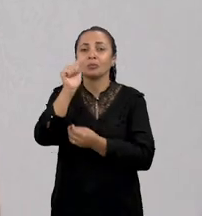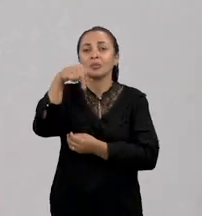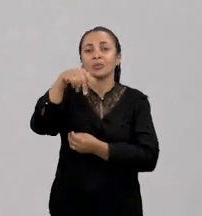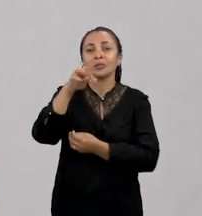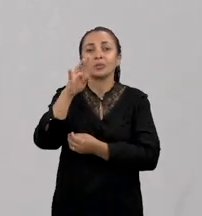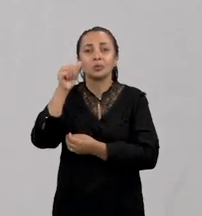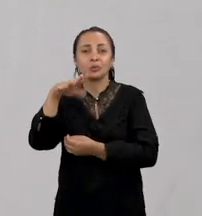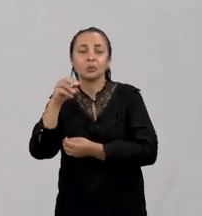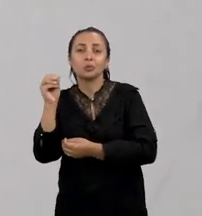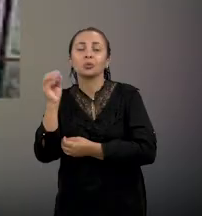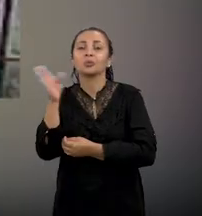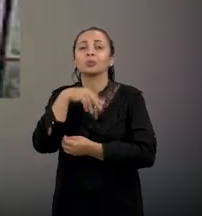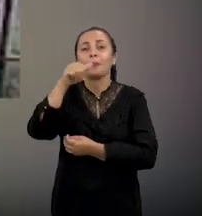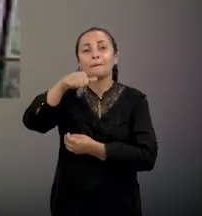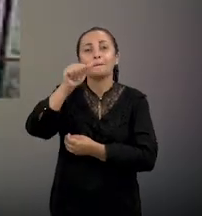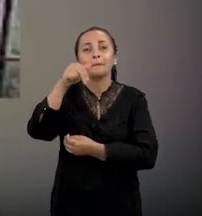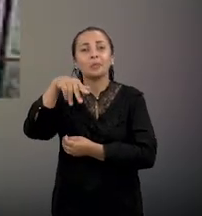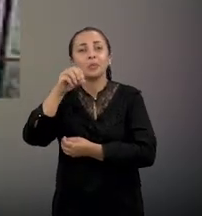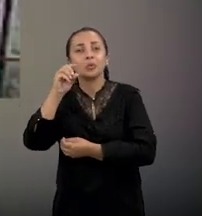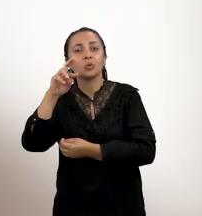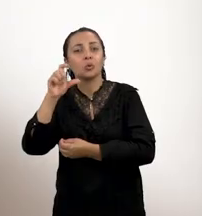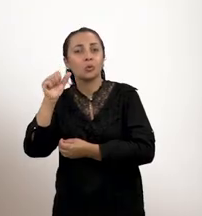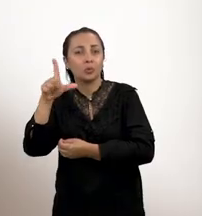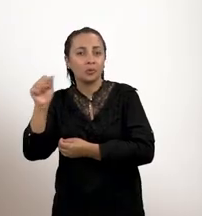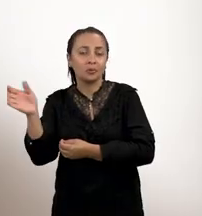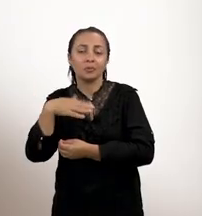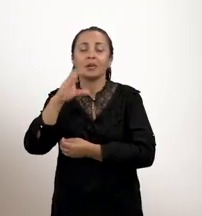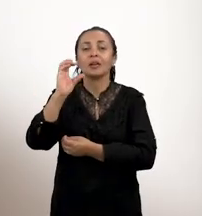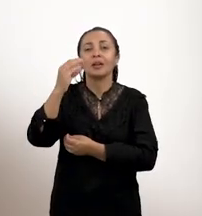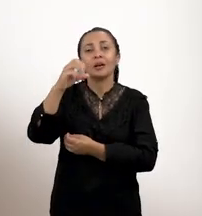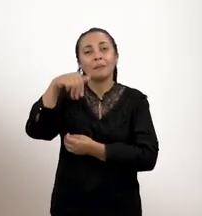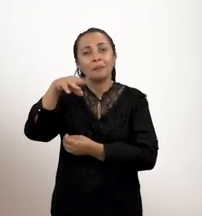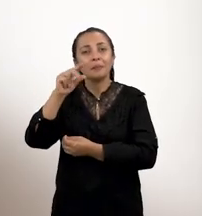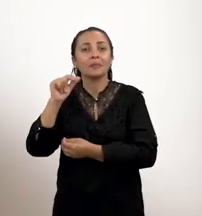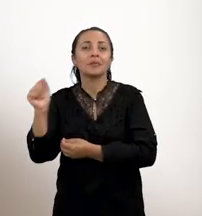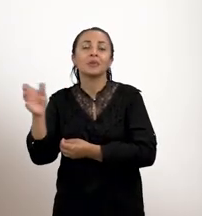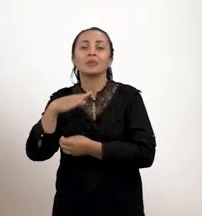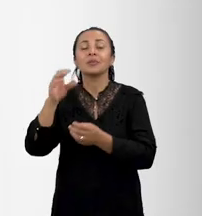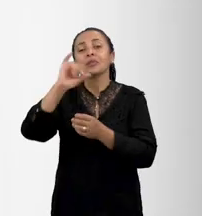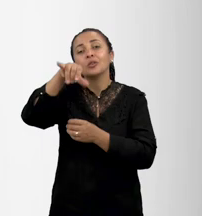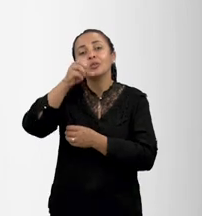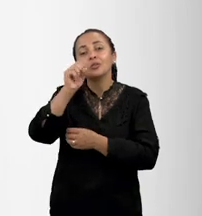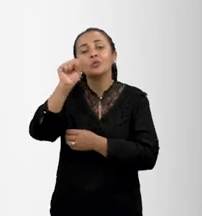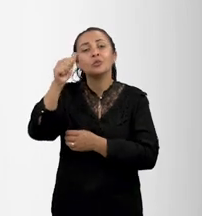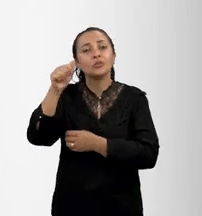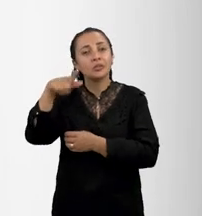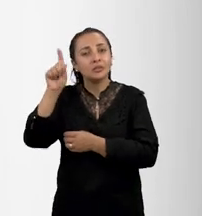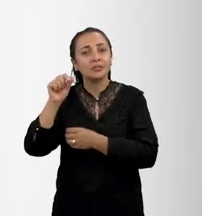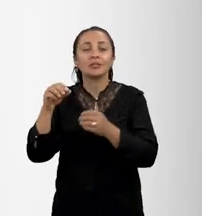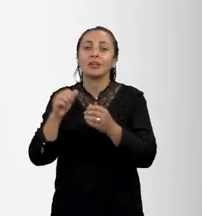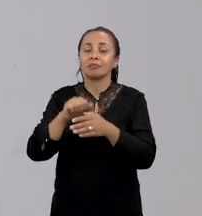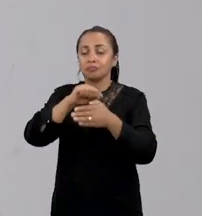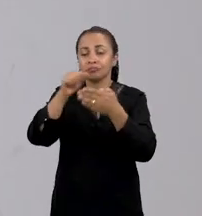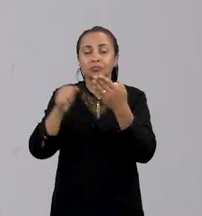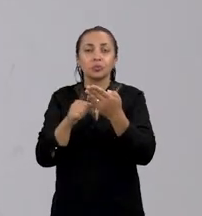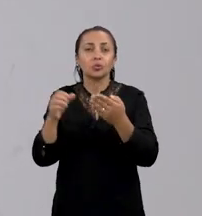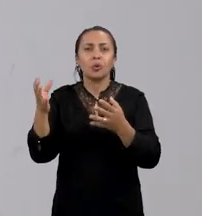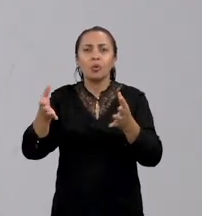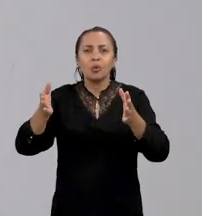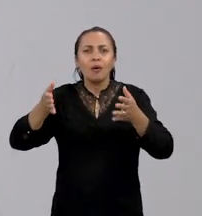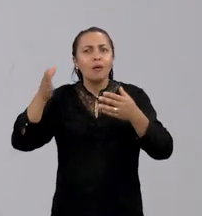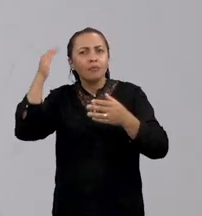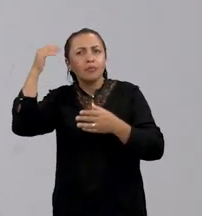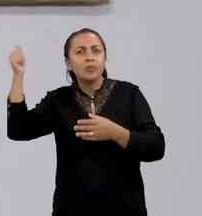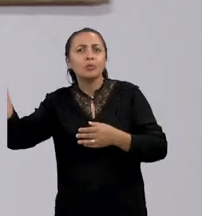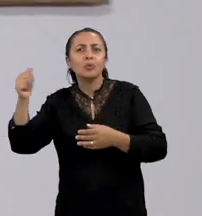Antônio Alves Sobrinho, Manuel Monteiro, Manuel Camilo dos Santos e José Camelo de Melo Rezende, autor do